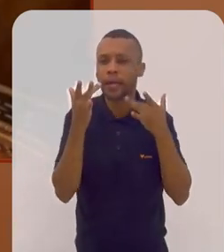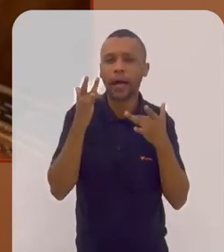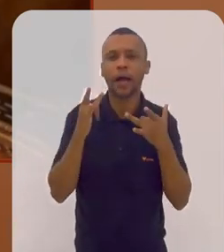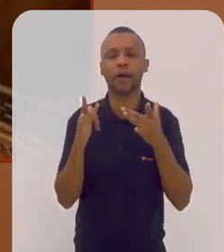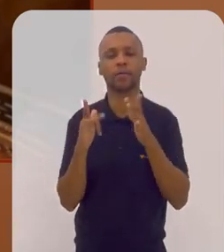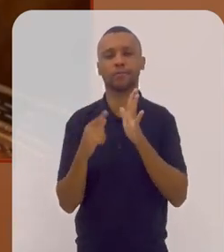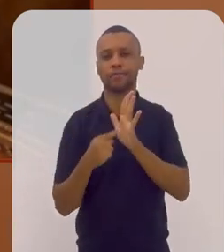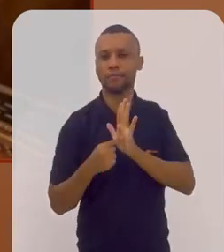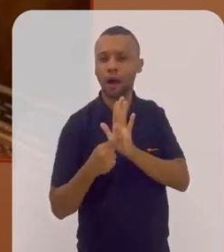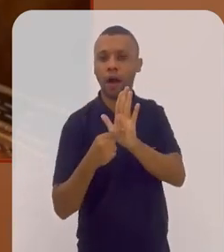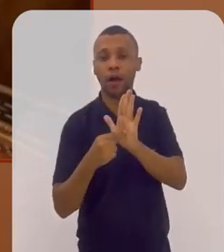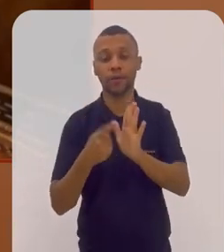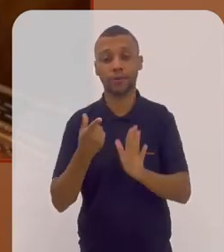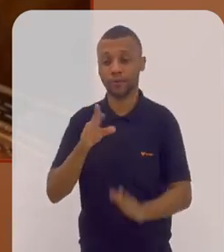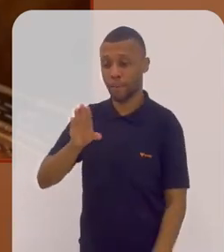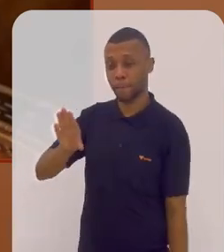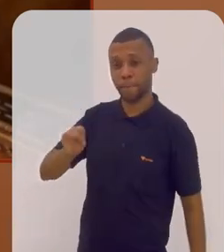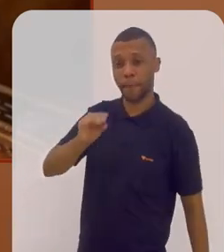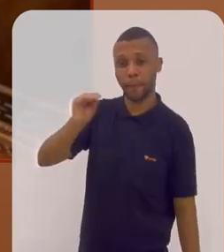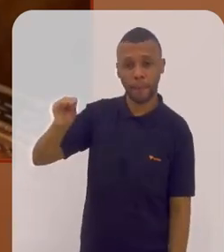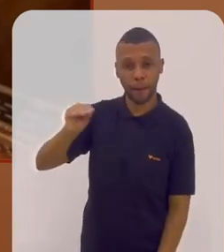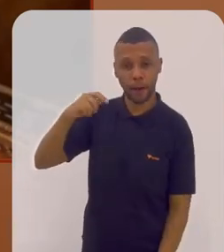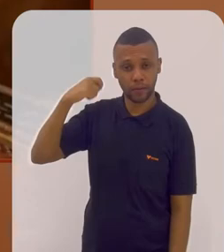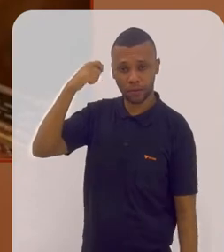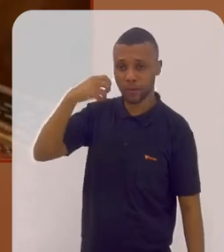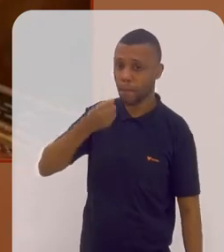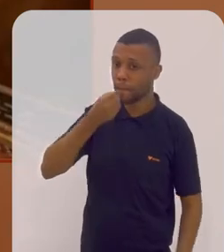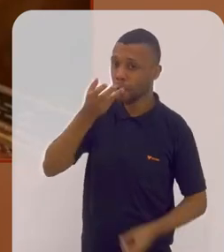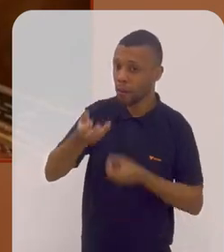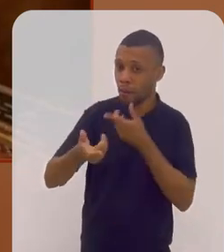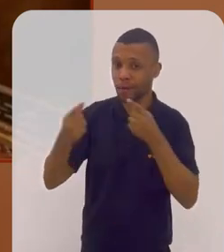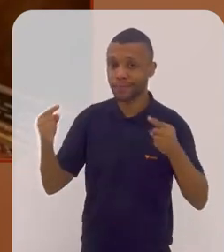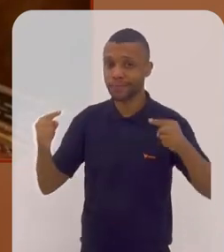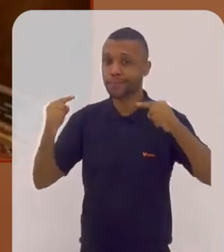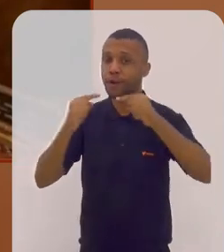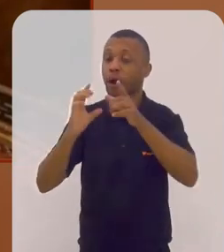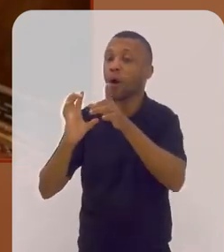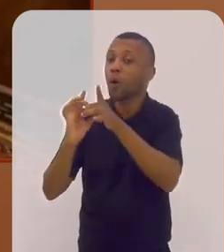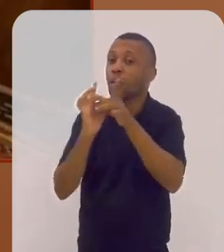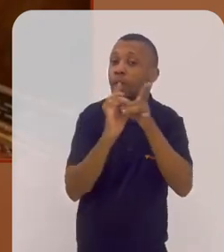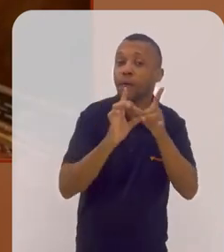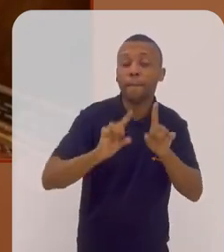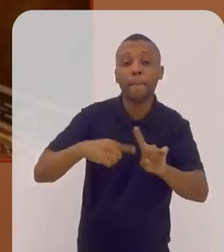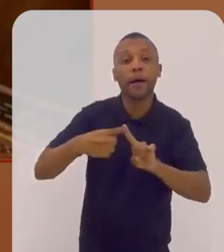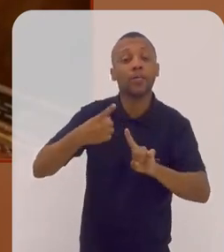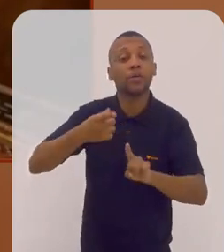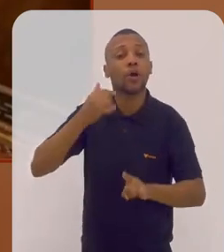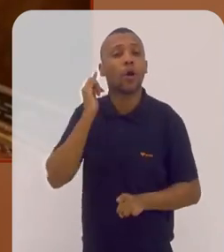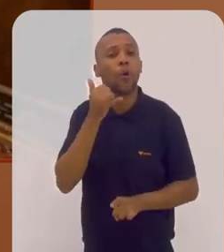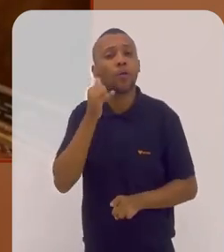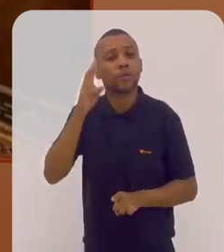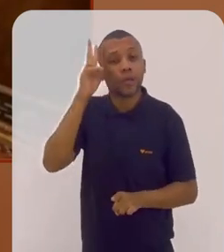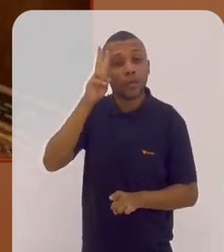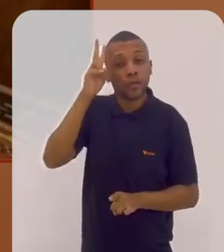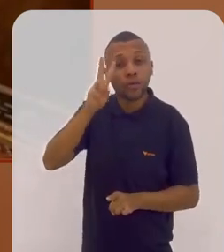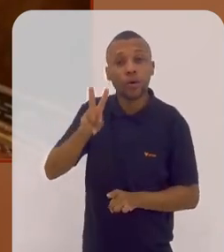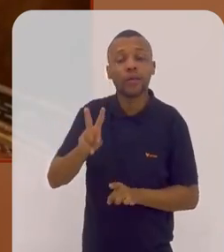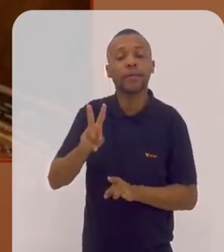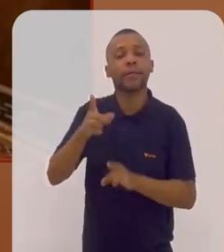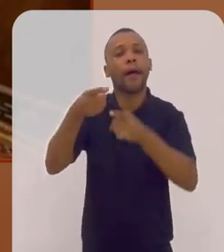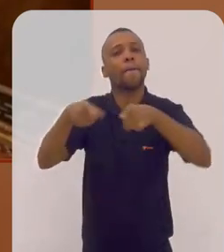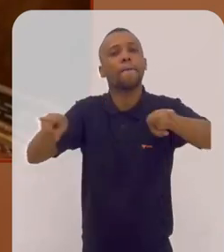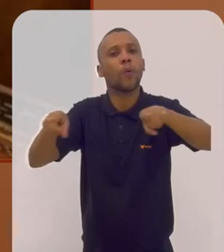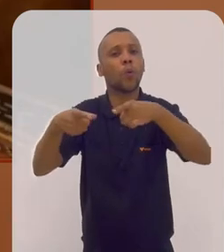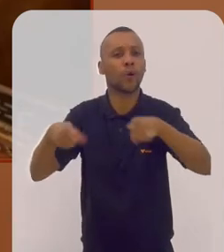nesses espetáculos, o que o ator fala está, de certa maneira, contextualizando e contando a história da música que